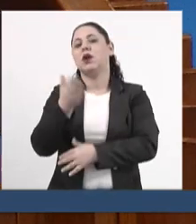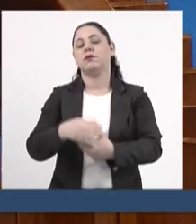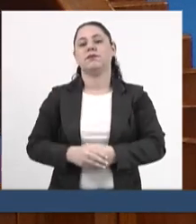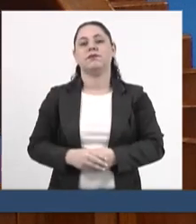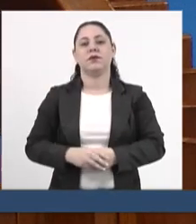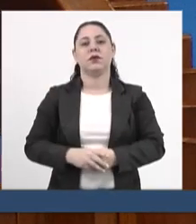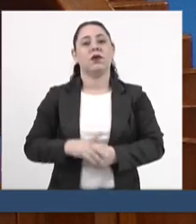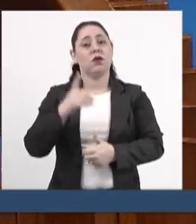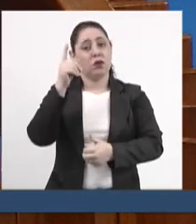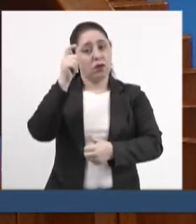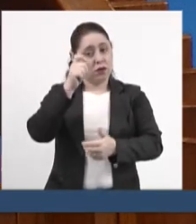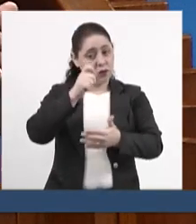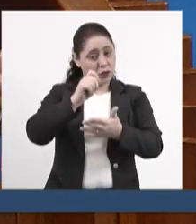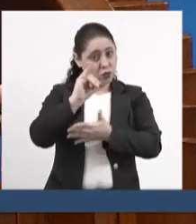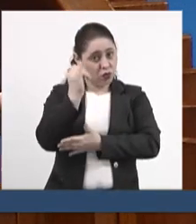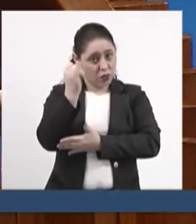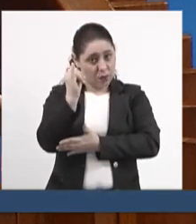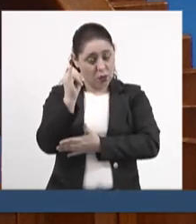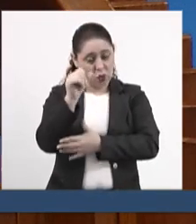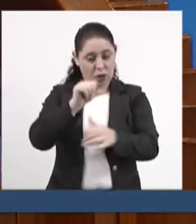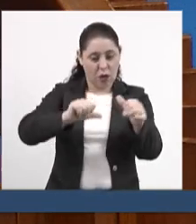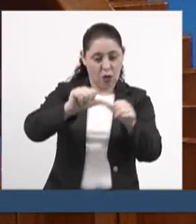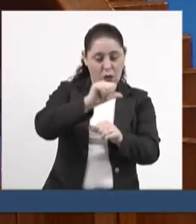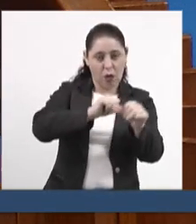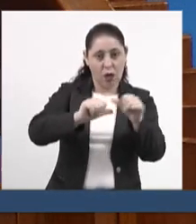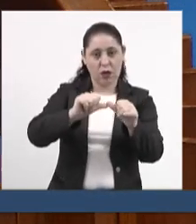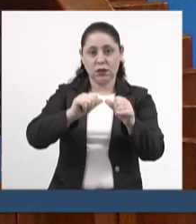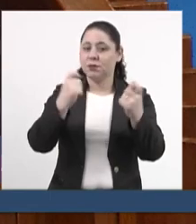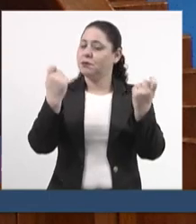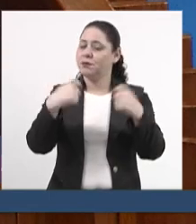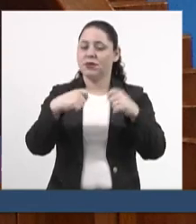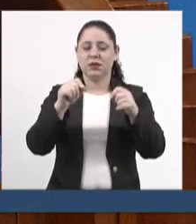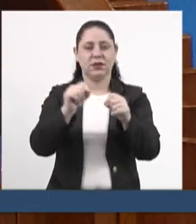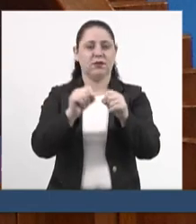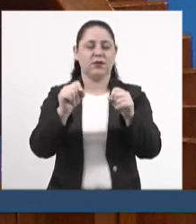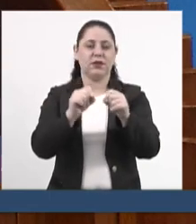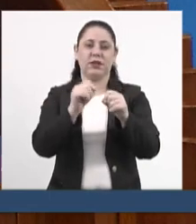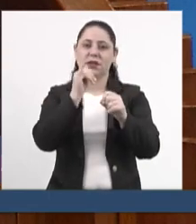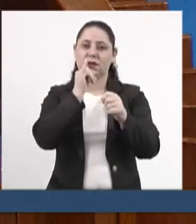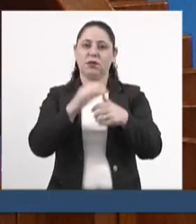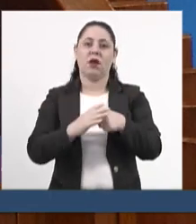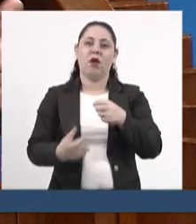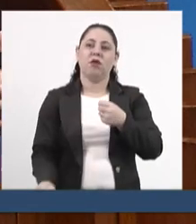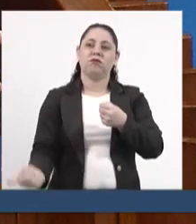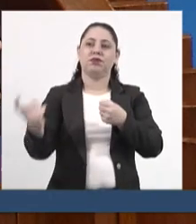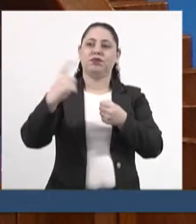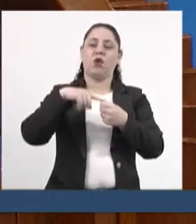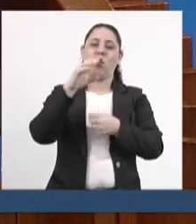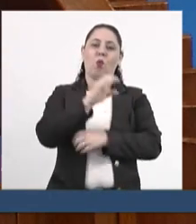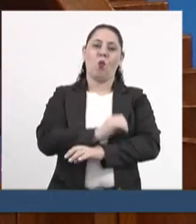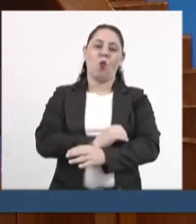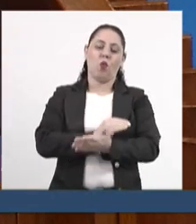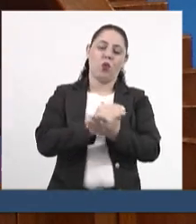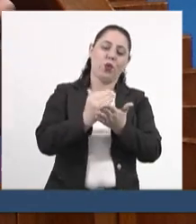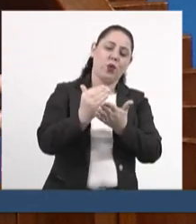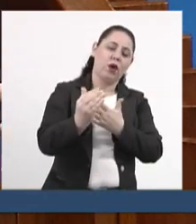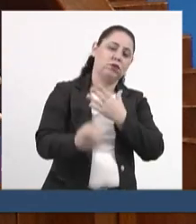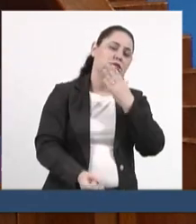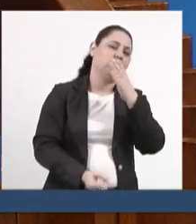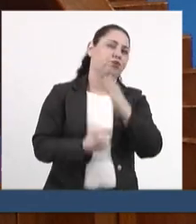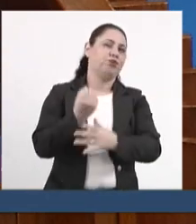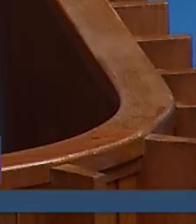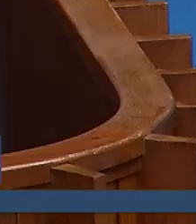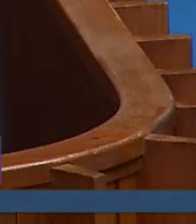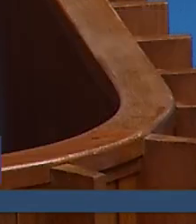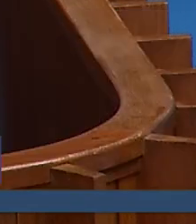Você reforma os tributos atuais sem ter que fazer essa volta do zero, começar inventando tudo